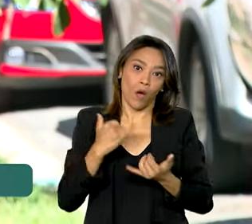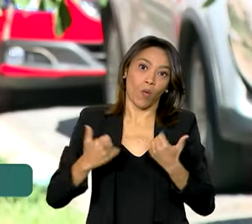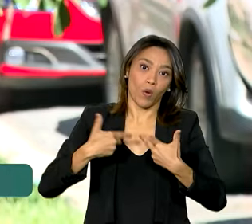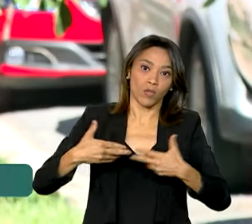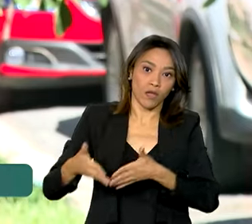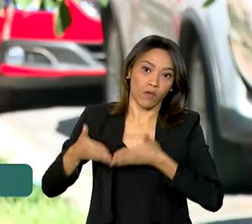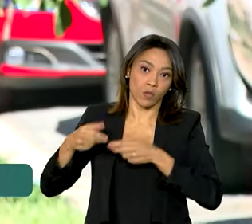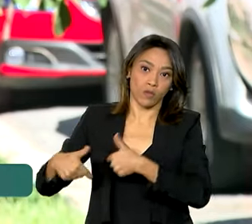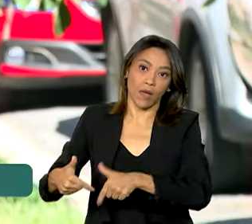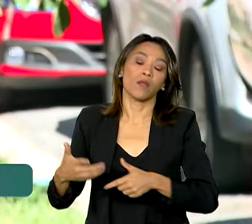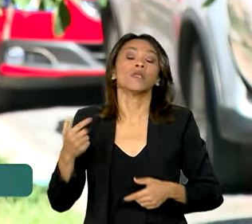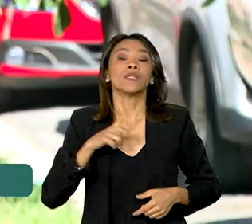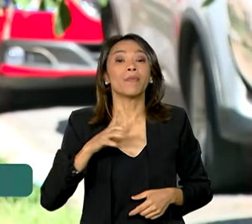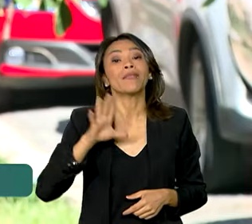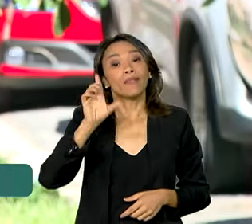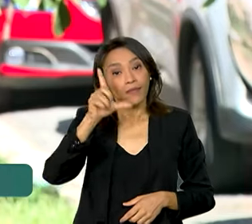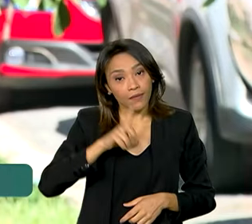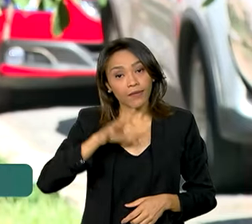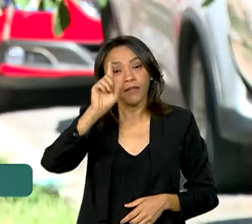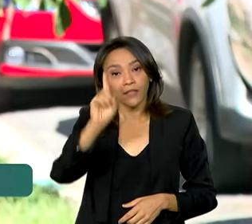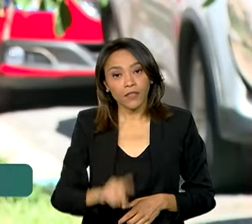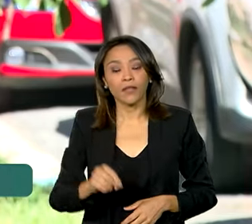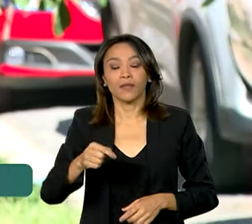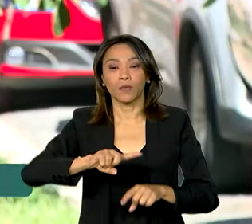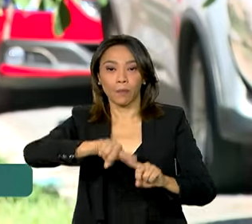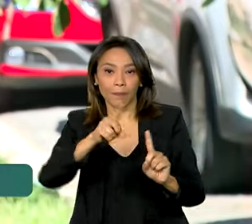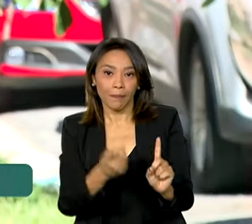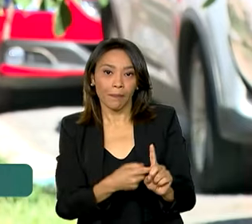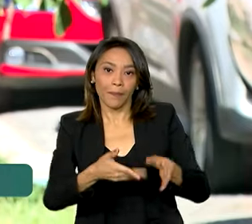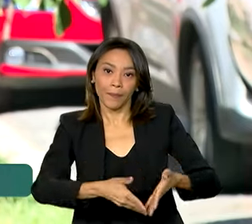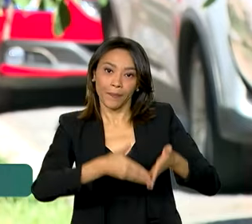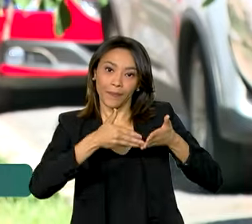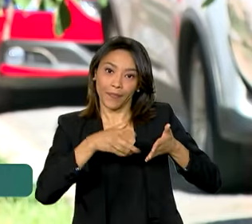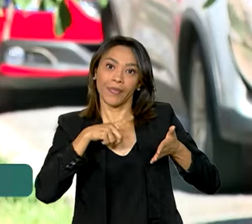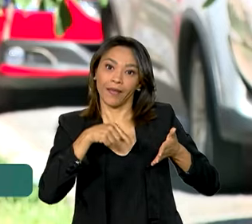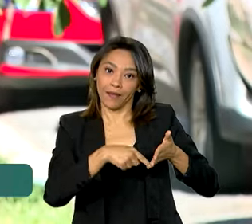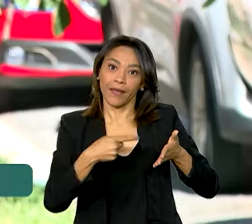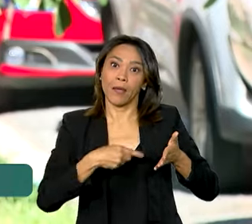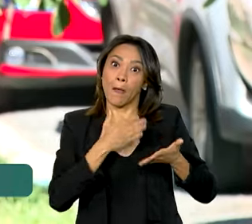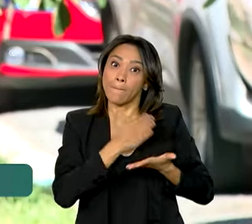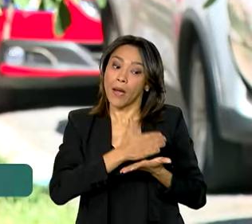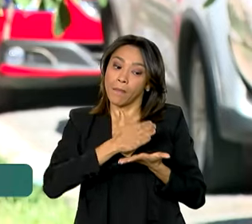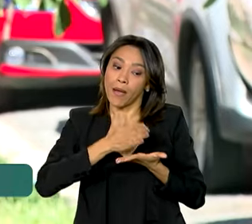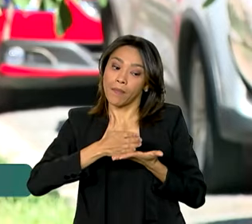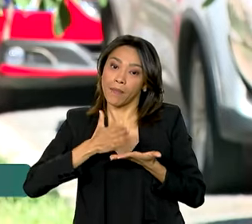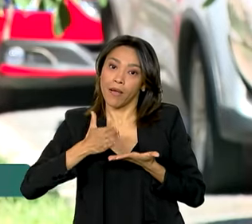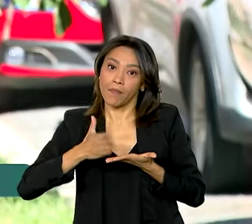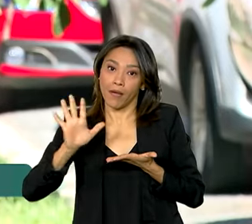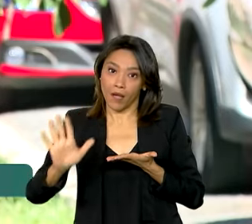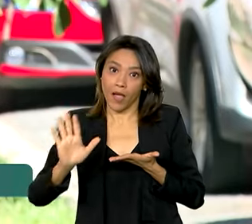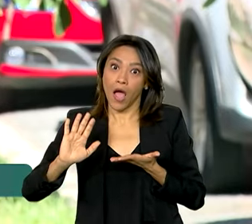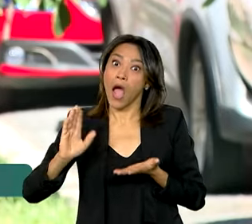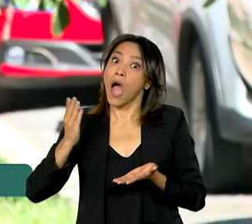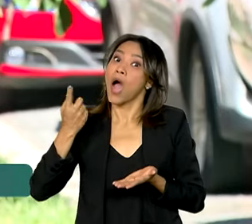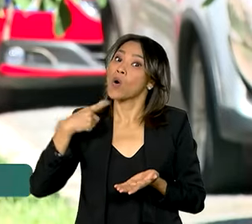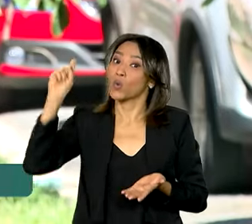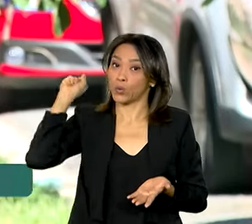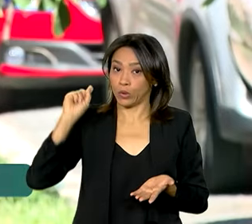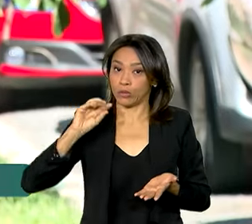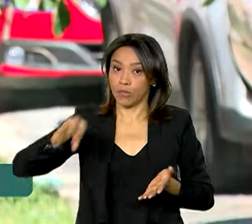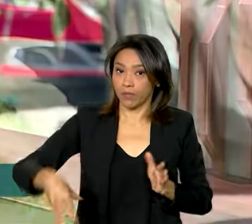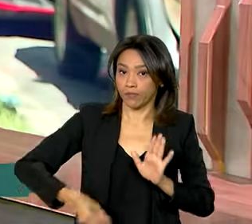maternidade também poderão receber o 13º proporcional, mas apenas junto com a última parcela.